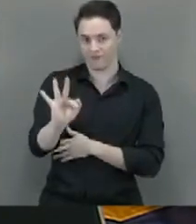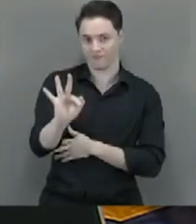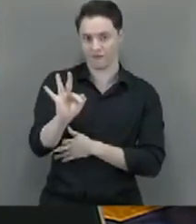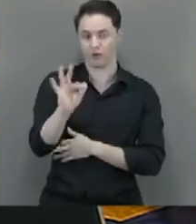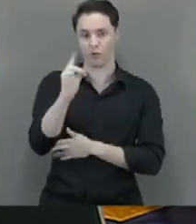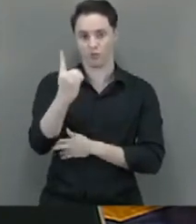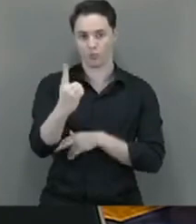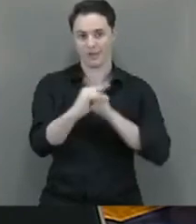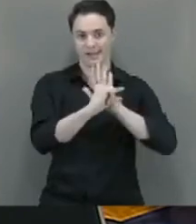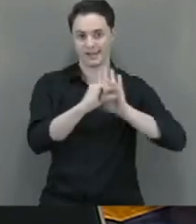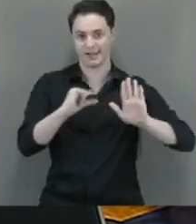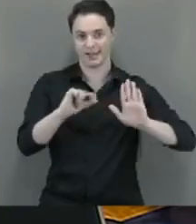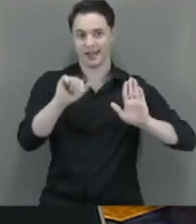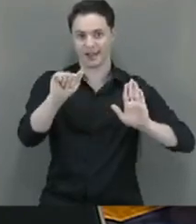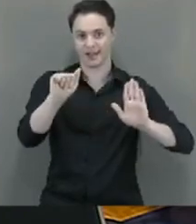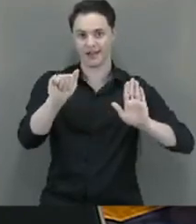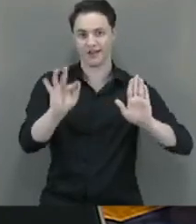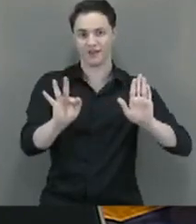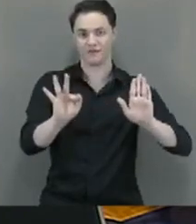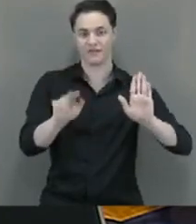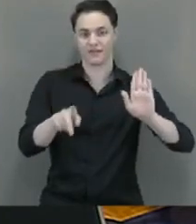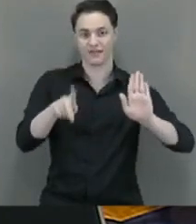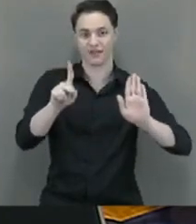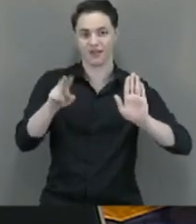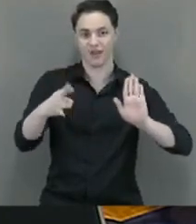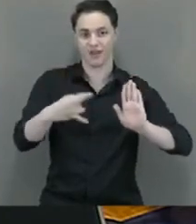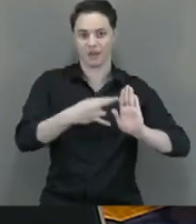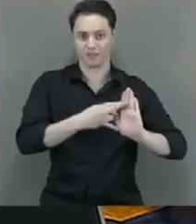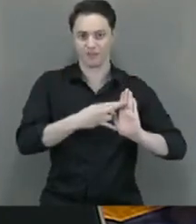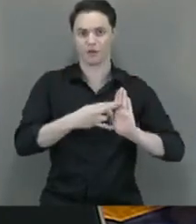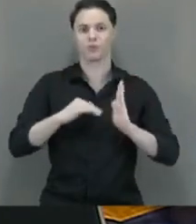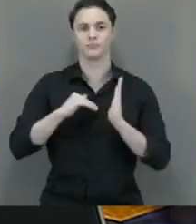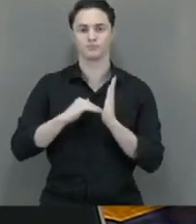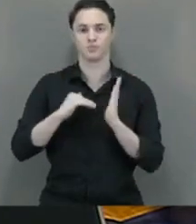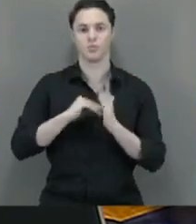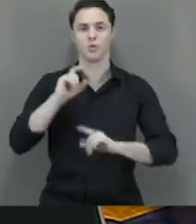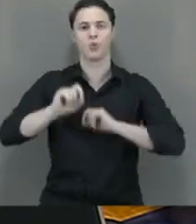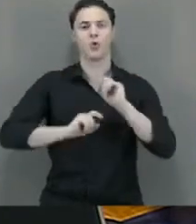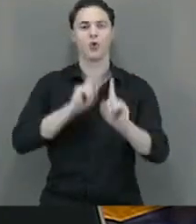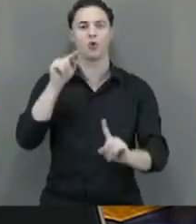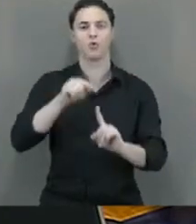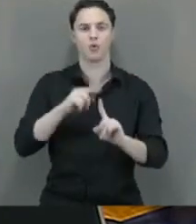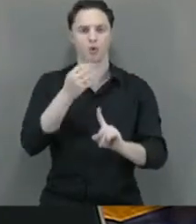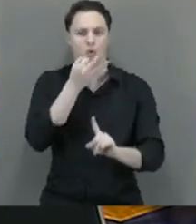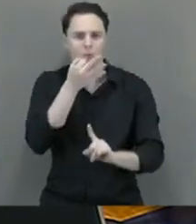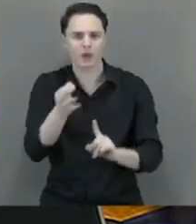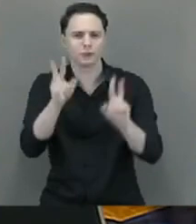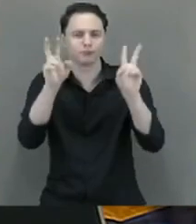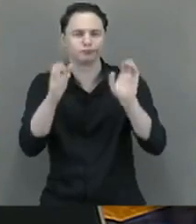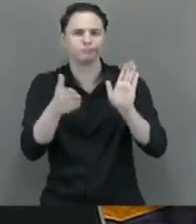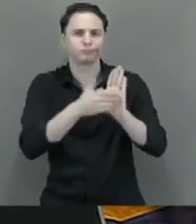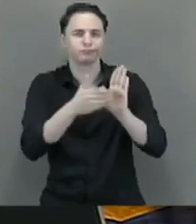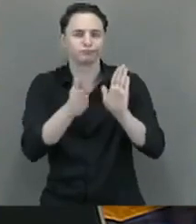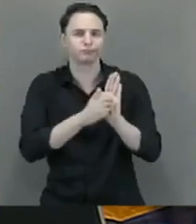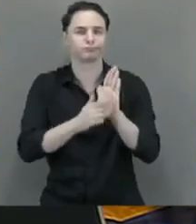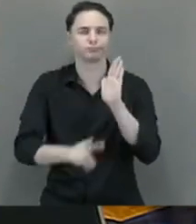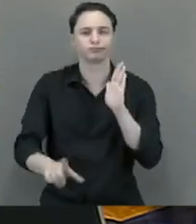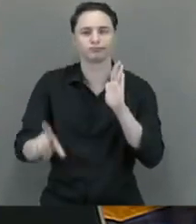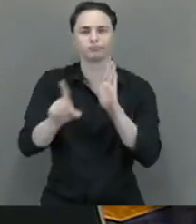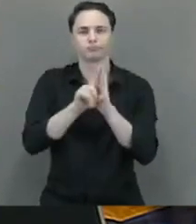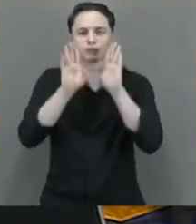alíneas A, F e K do Regimento Interno do Senado Federal, opinar sobre proposições legislativas